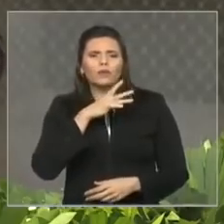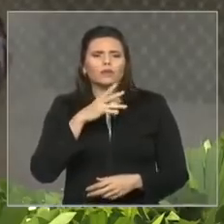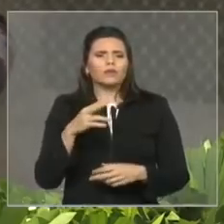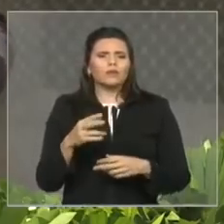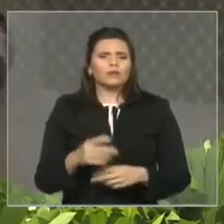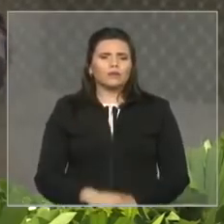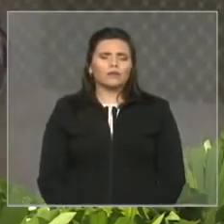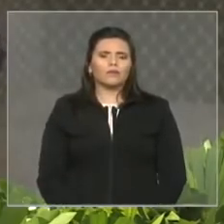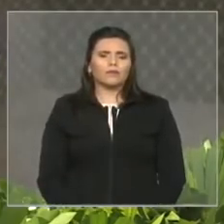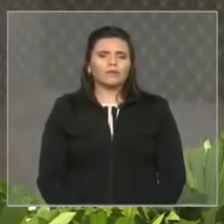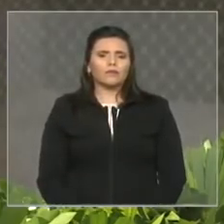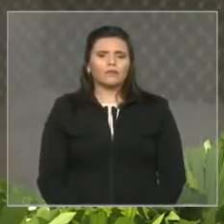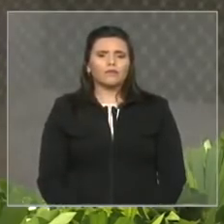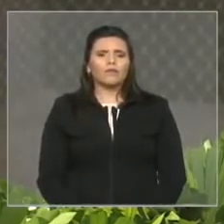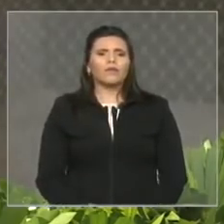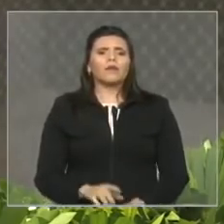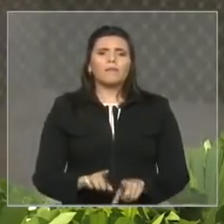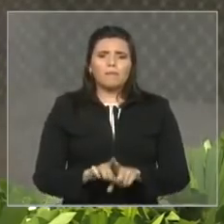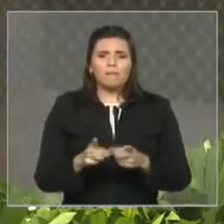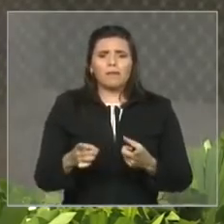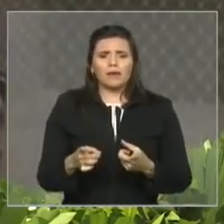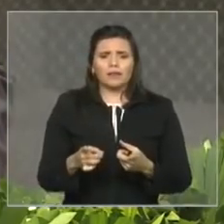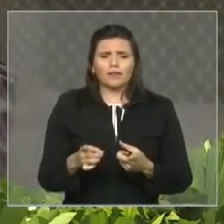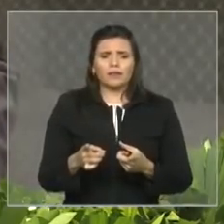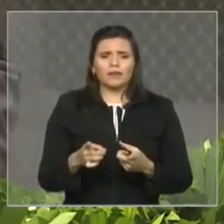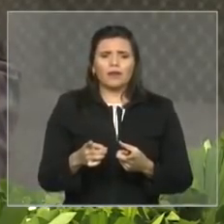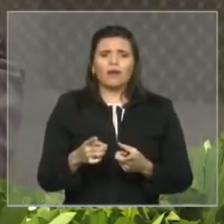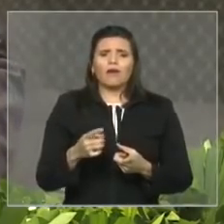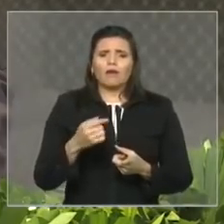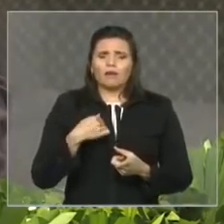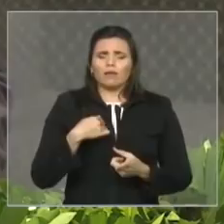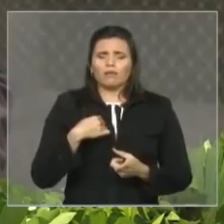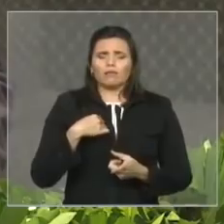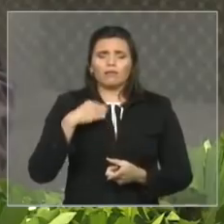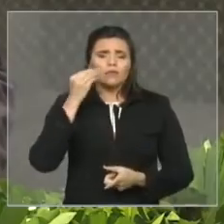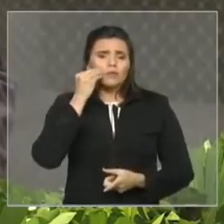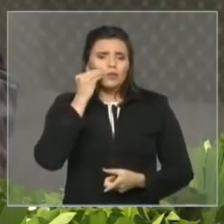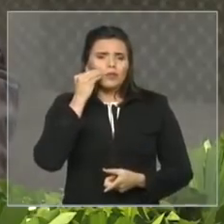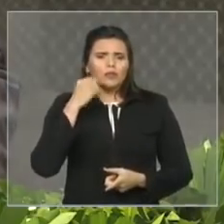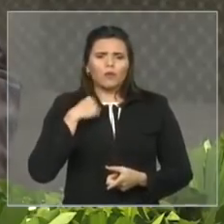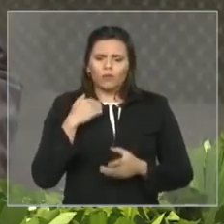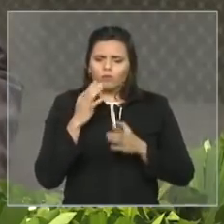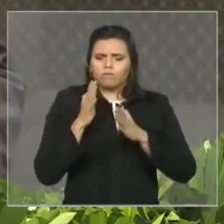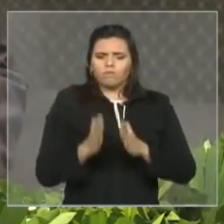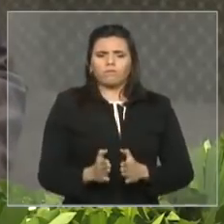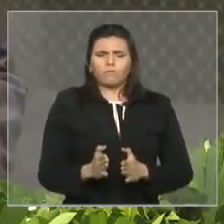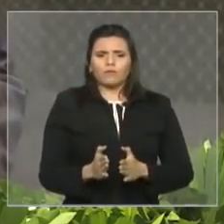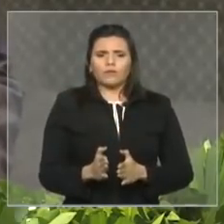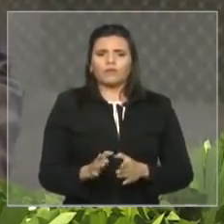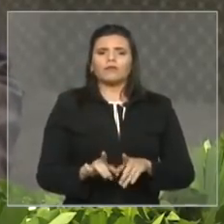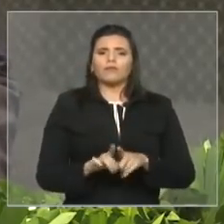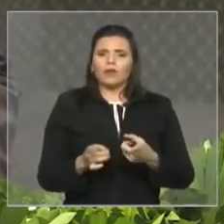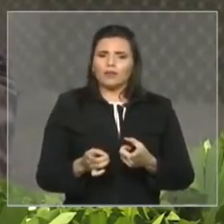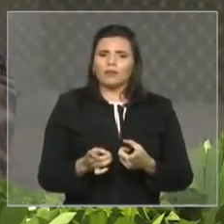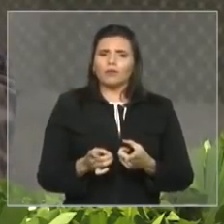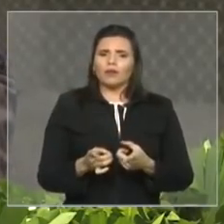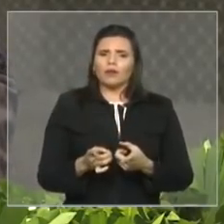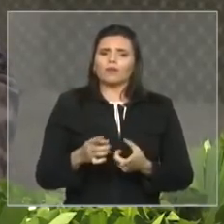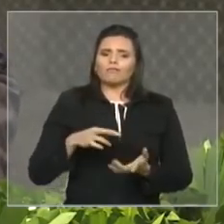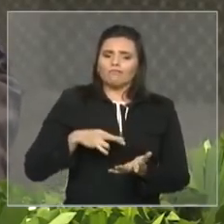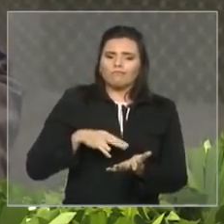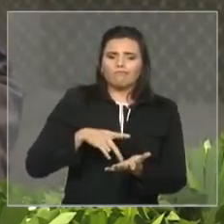ao mesmo tempo em seguimos mudando. Temos três compromissos fundamentais